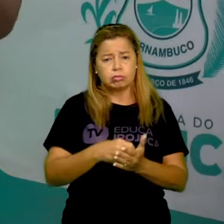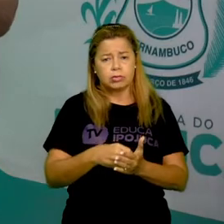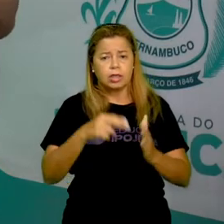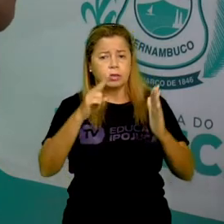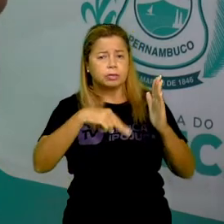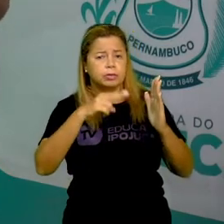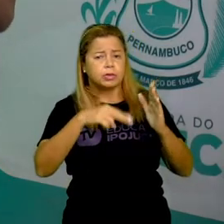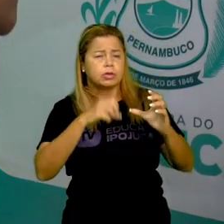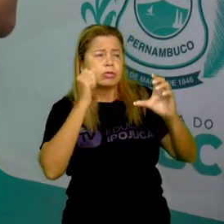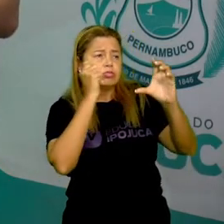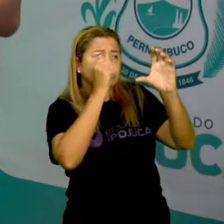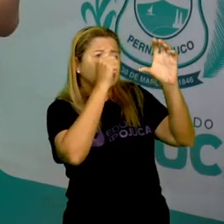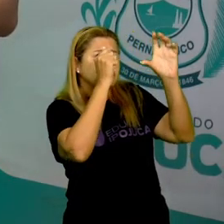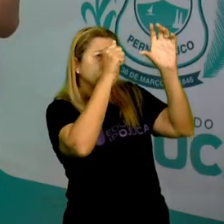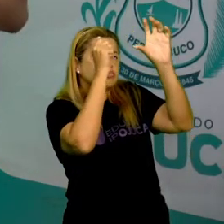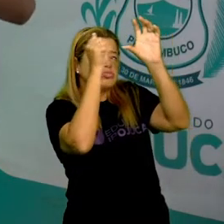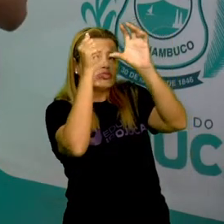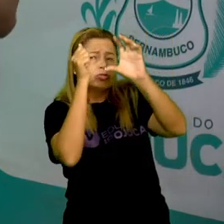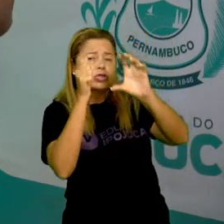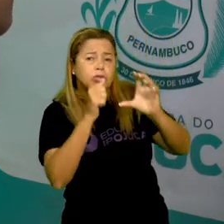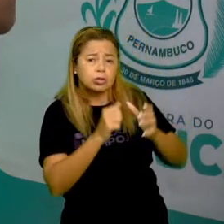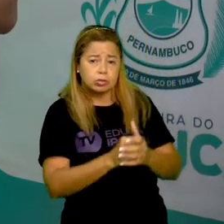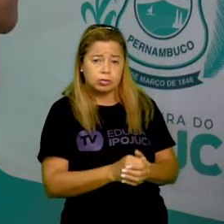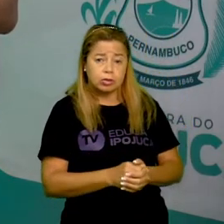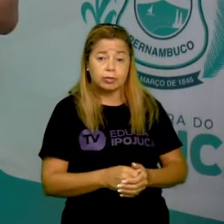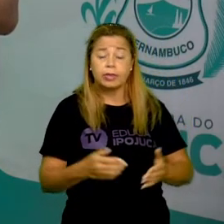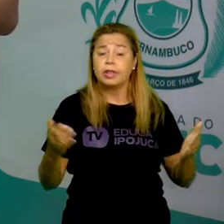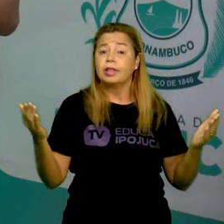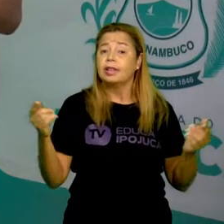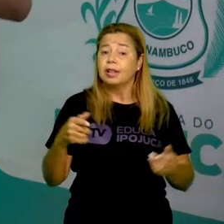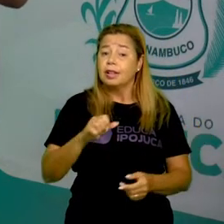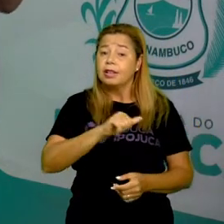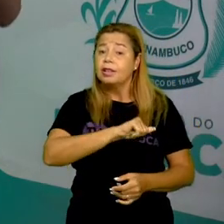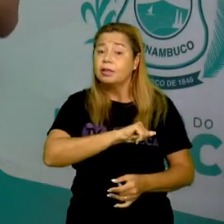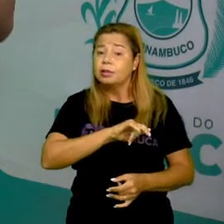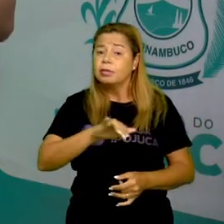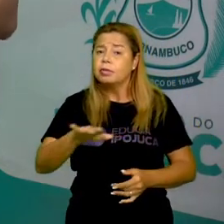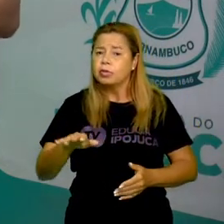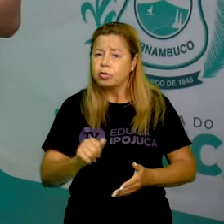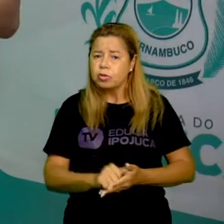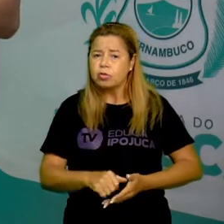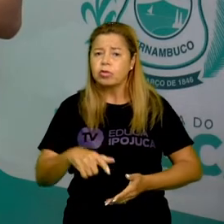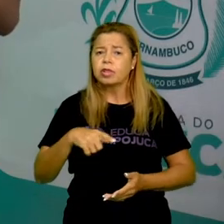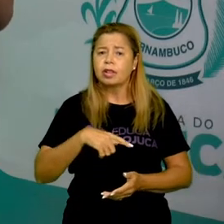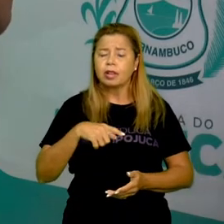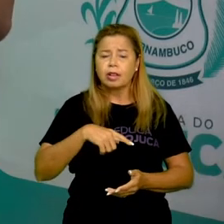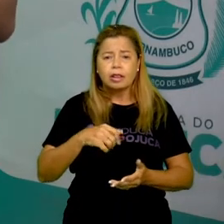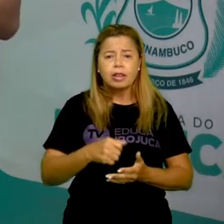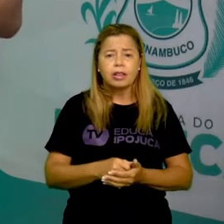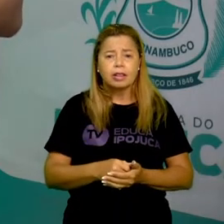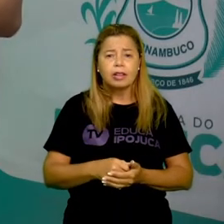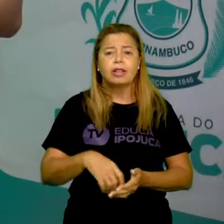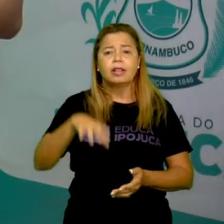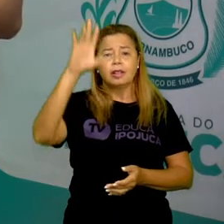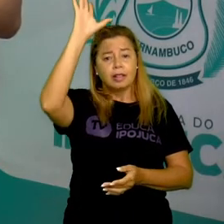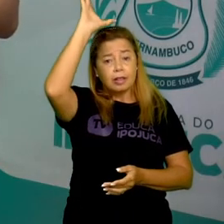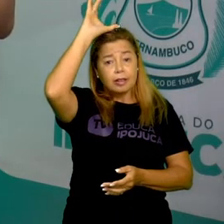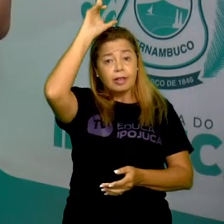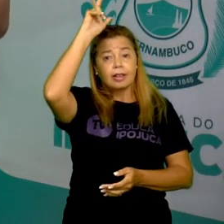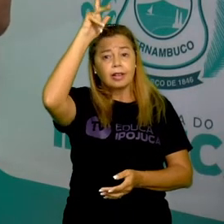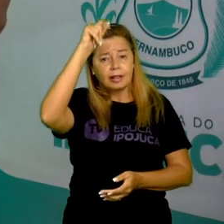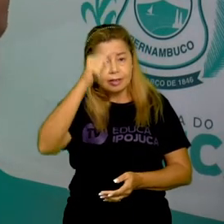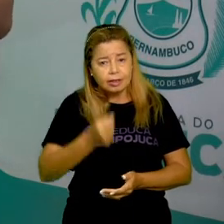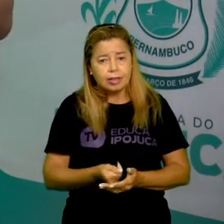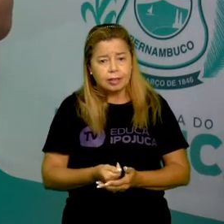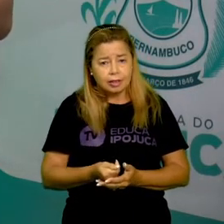escultura, que inclusive aqui na nossa cidade de Ipojuca, a representação da galinha em homenageando o Porto de